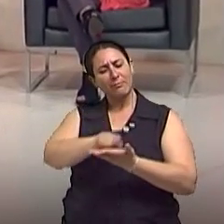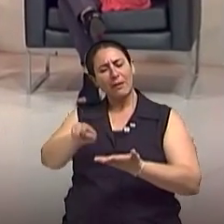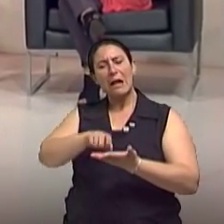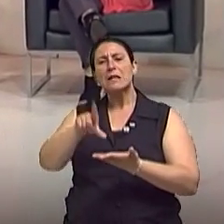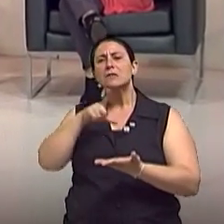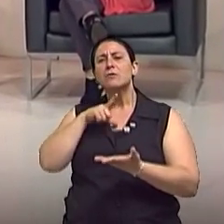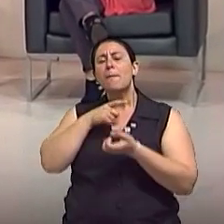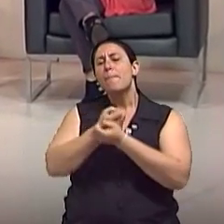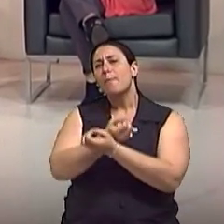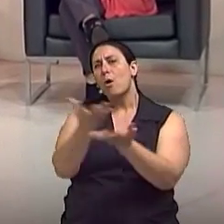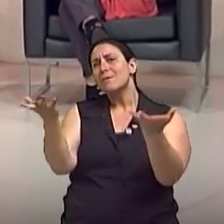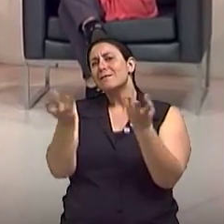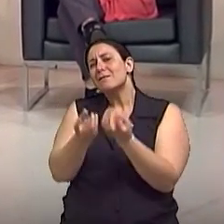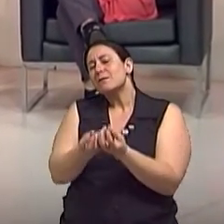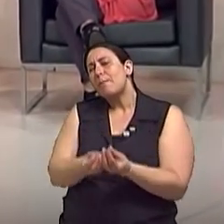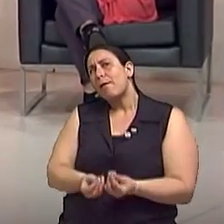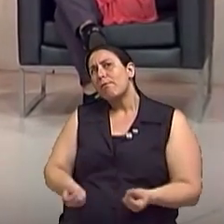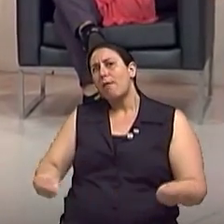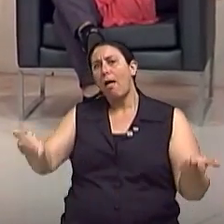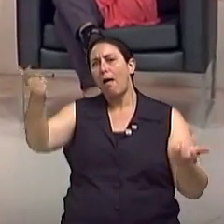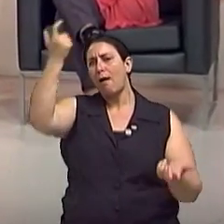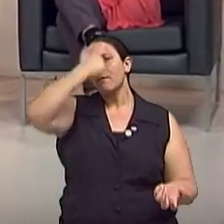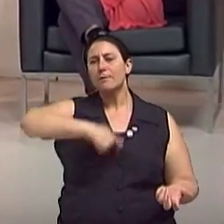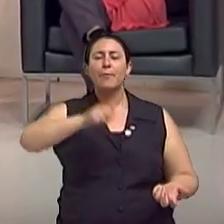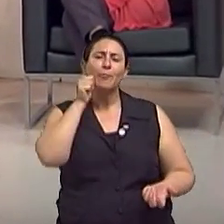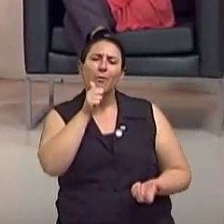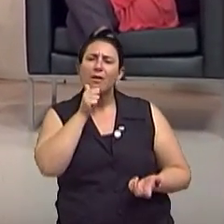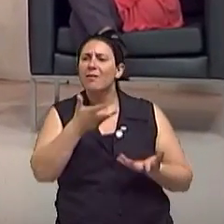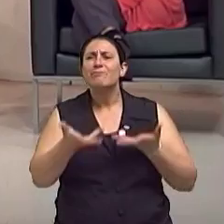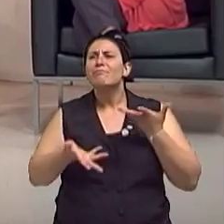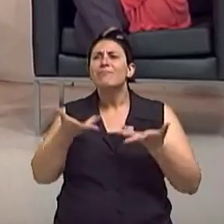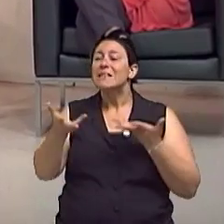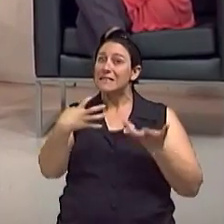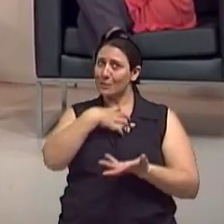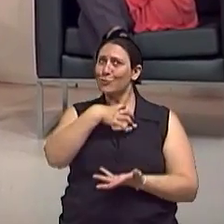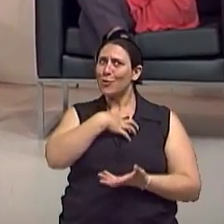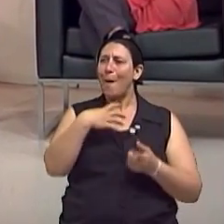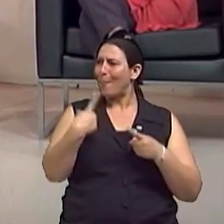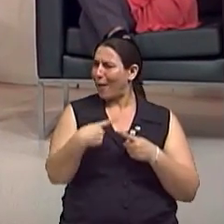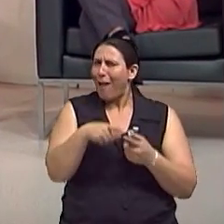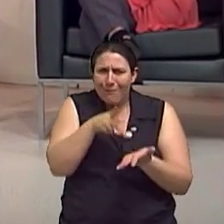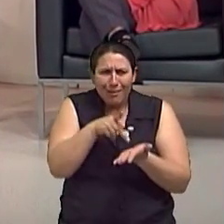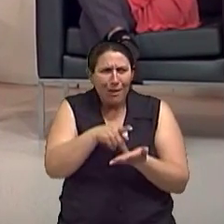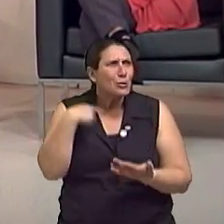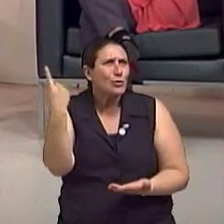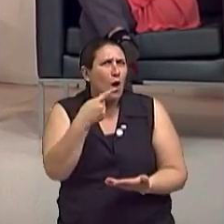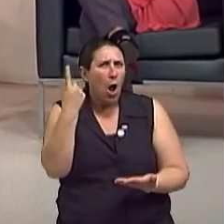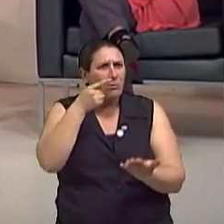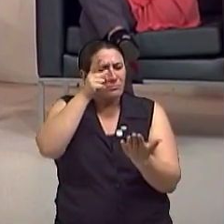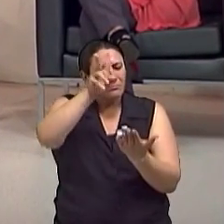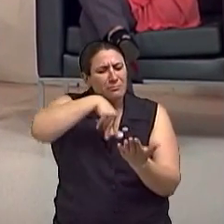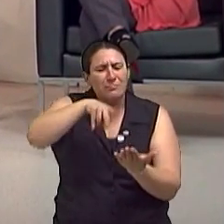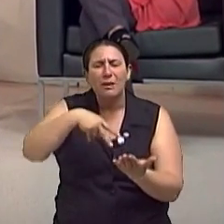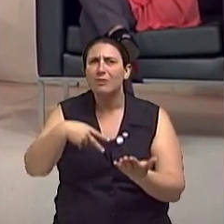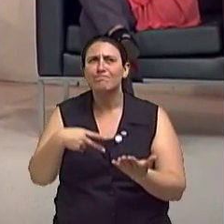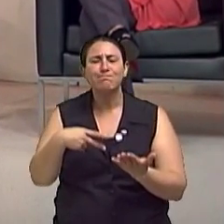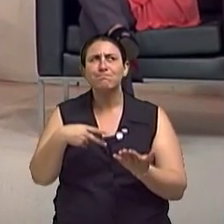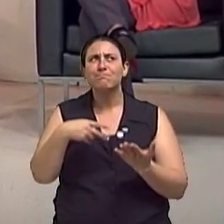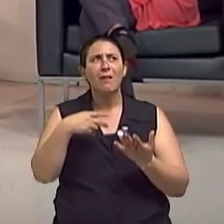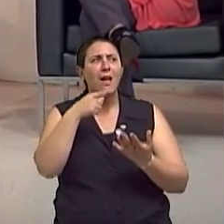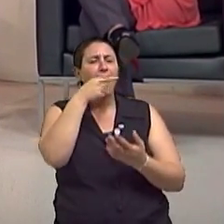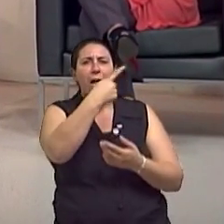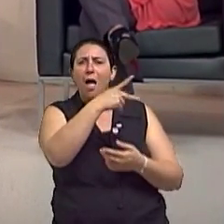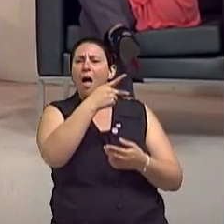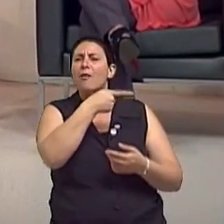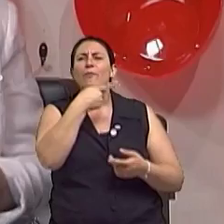sensibilidade feminina também. O a gente sentia naquela época? Como é que ela via o mundo? Pois é,